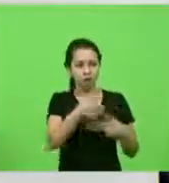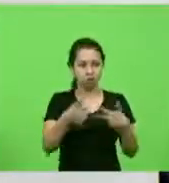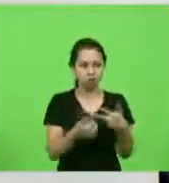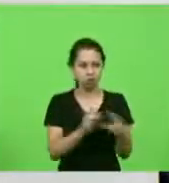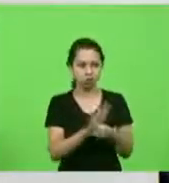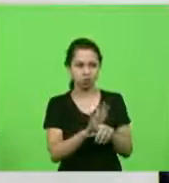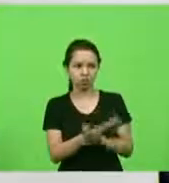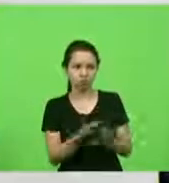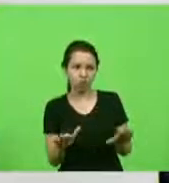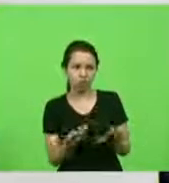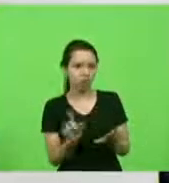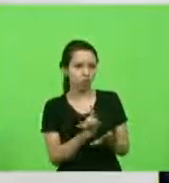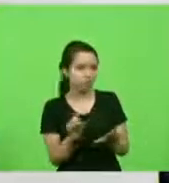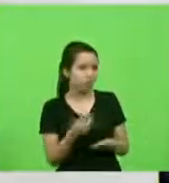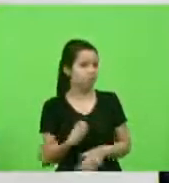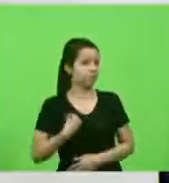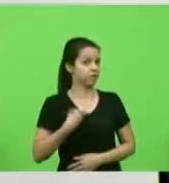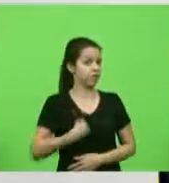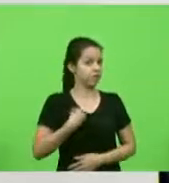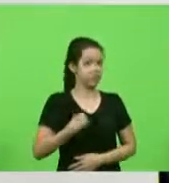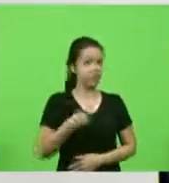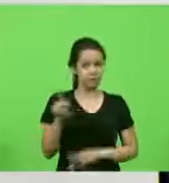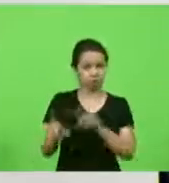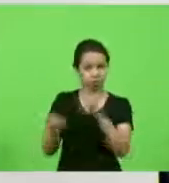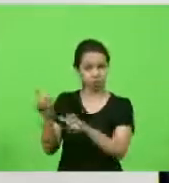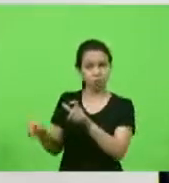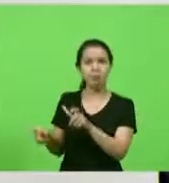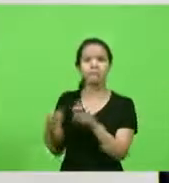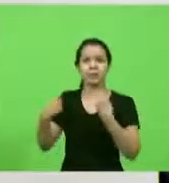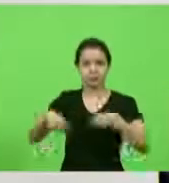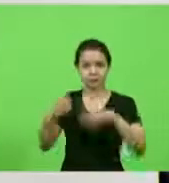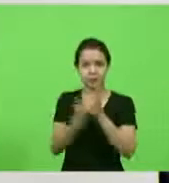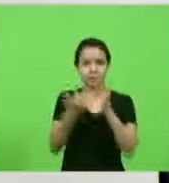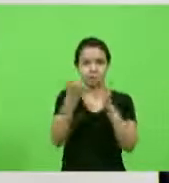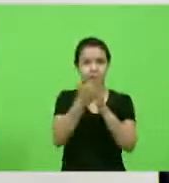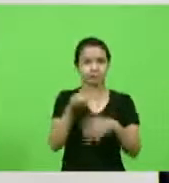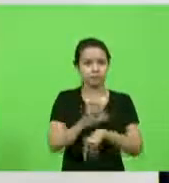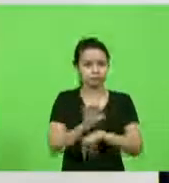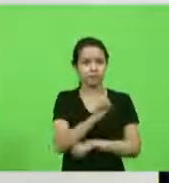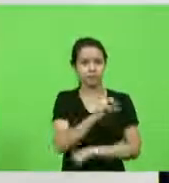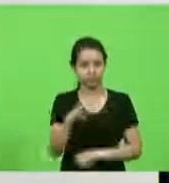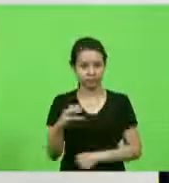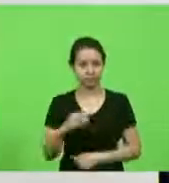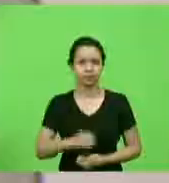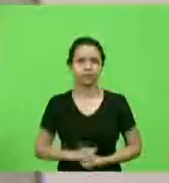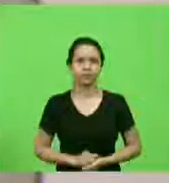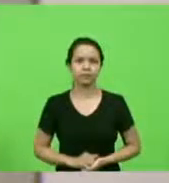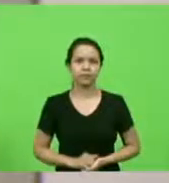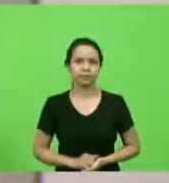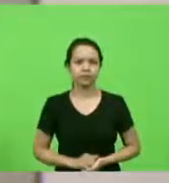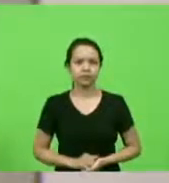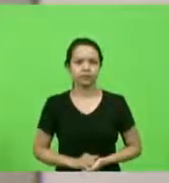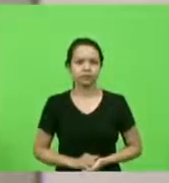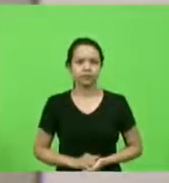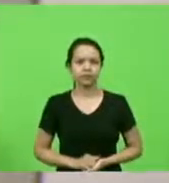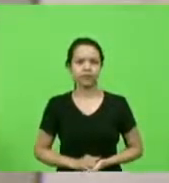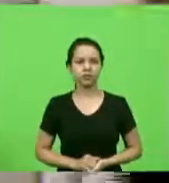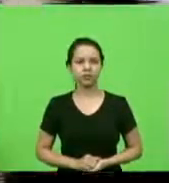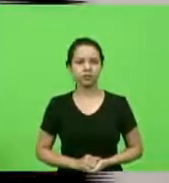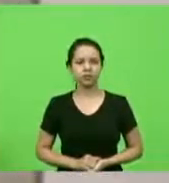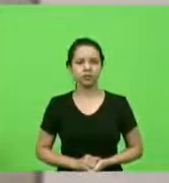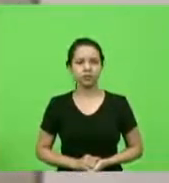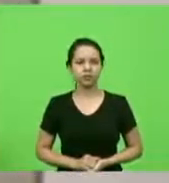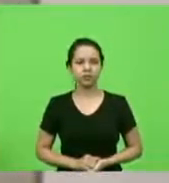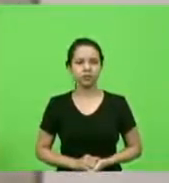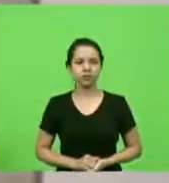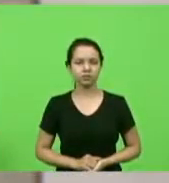favor da vida de quem mais precisa do Estado de Santa Catarina. Pela ordem, presidente. Pela